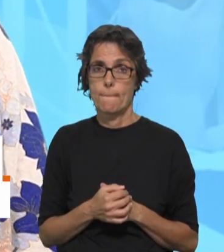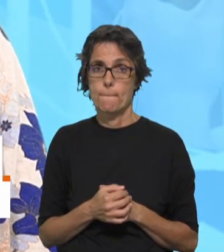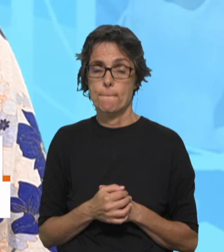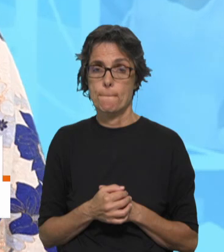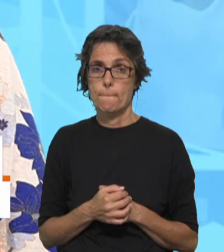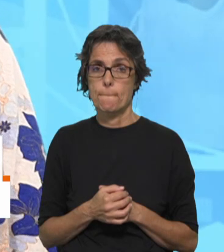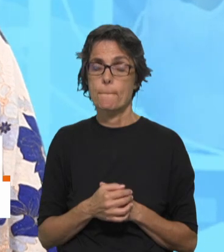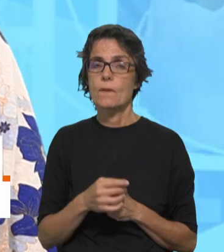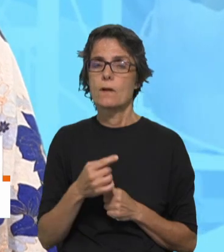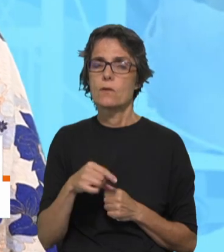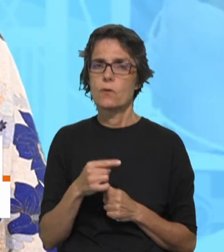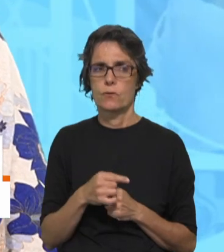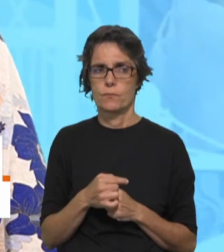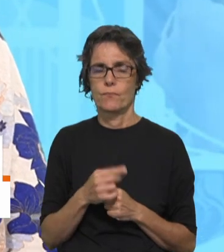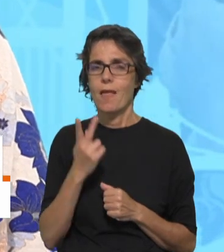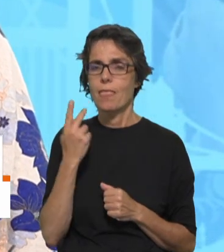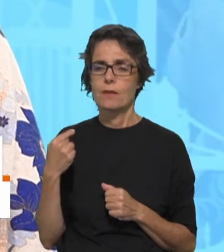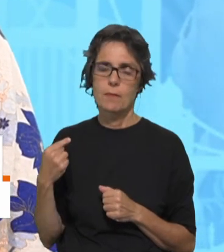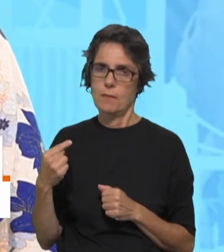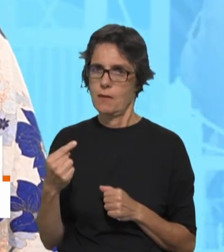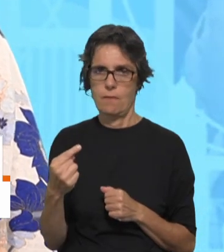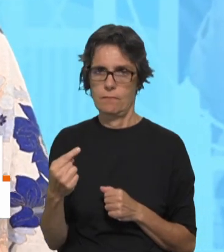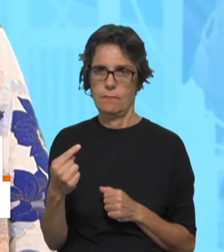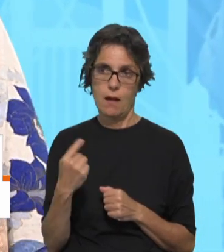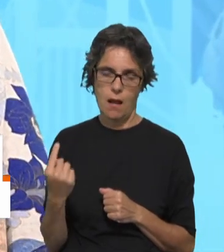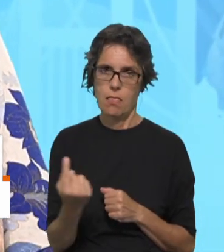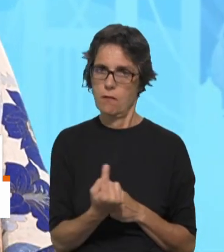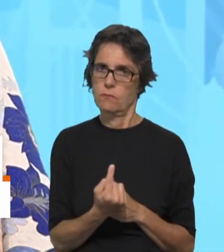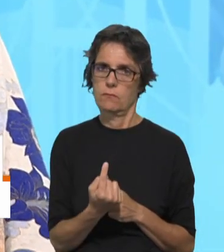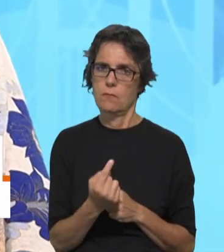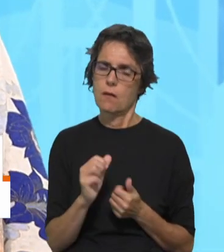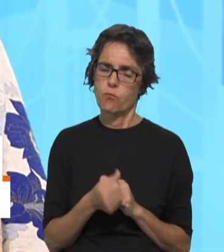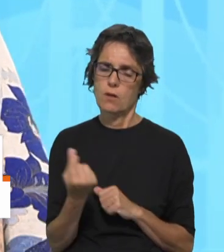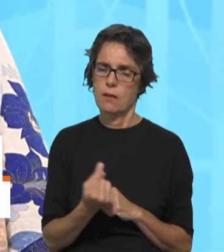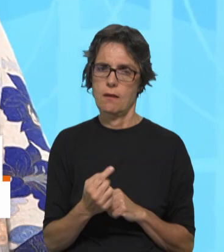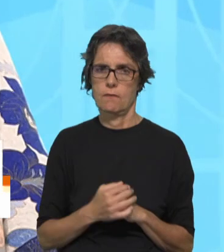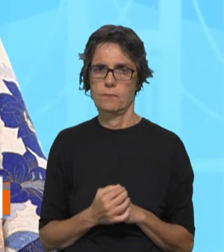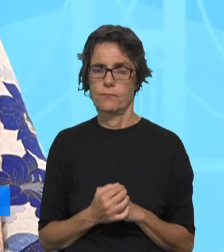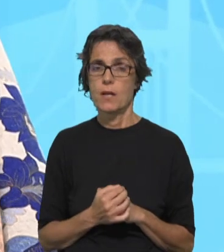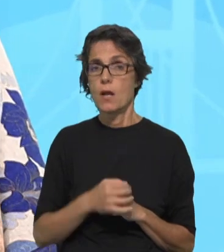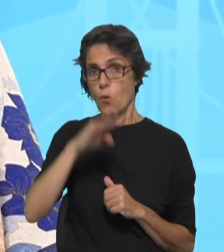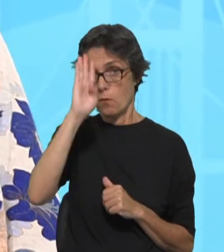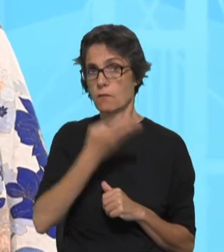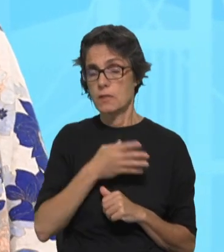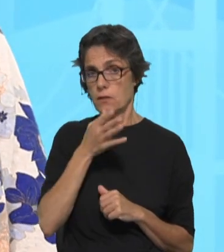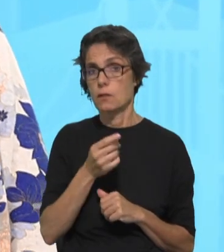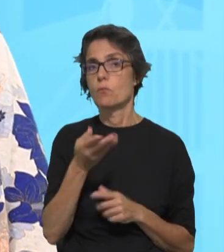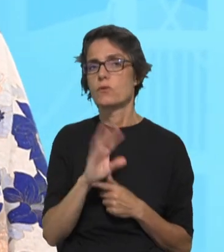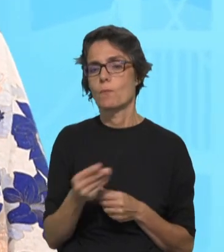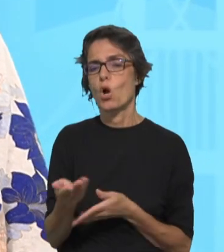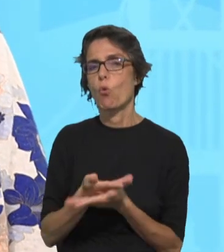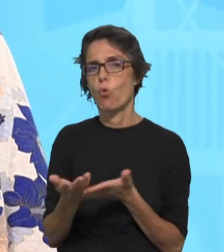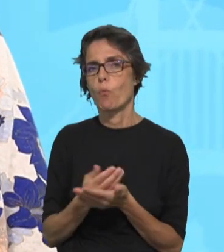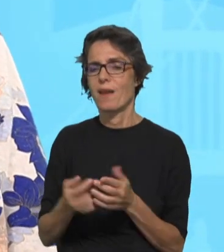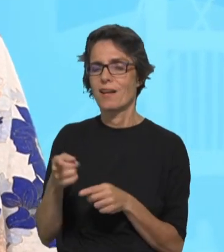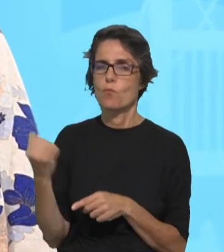tem de mudar os estilos de vida, quando o Papa Francisco fala da economia que mata, por exemplo, também é